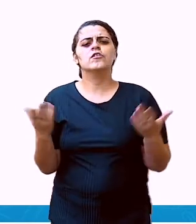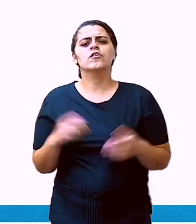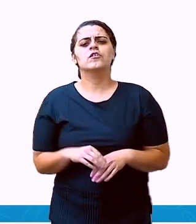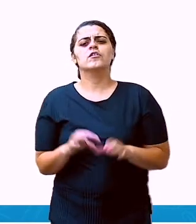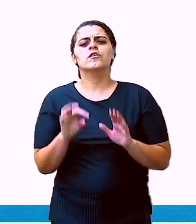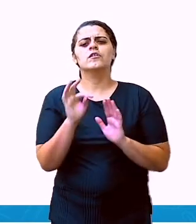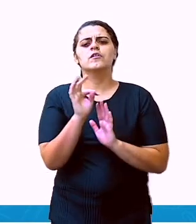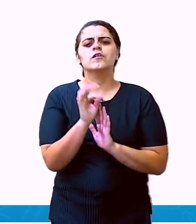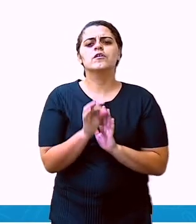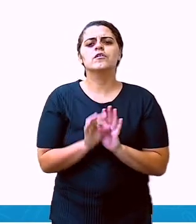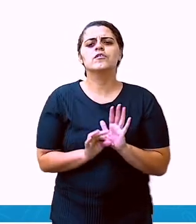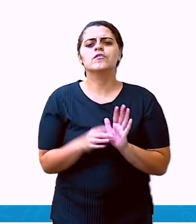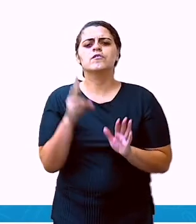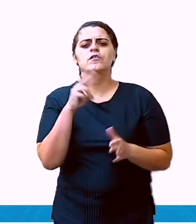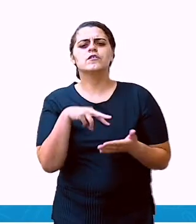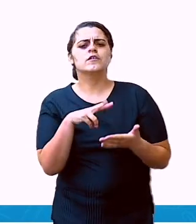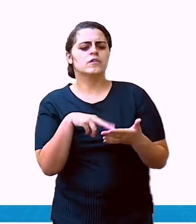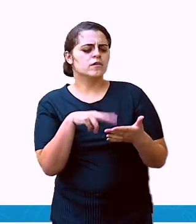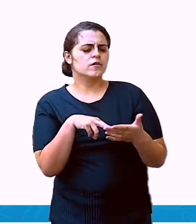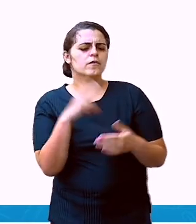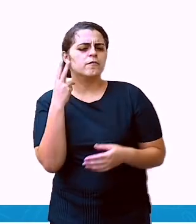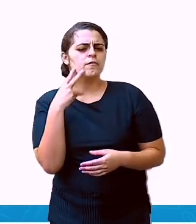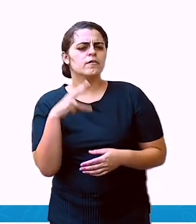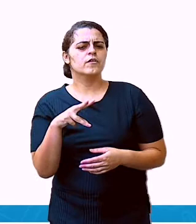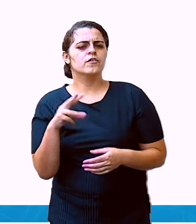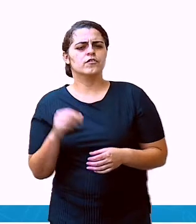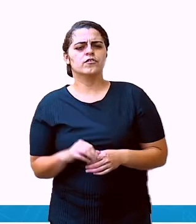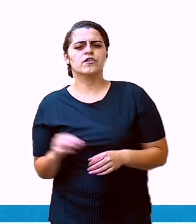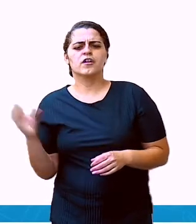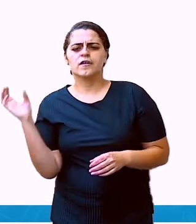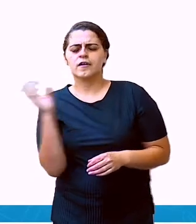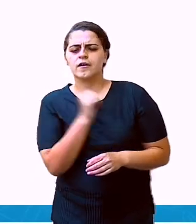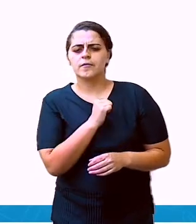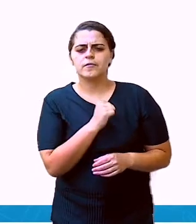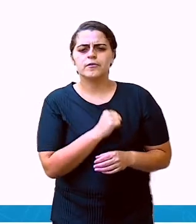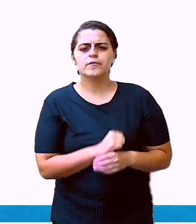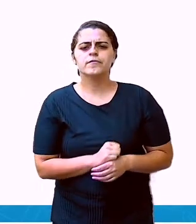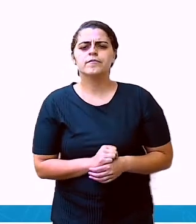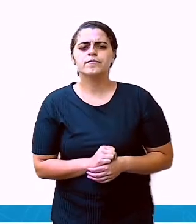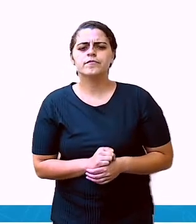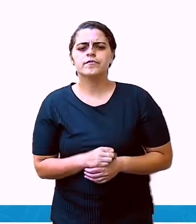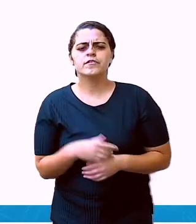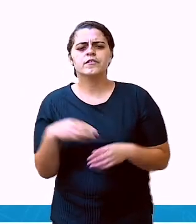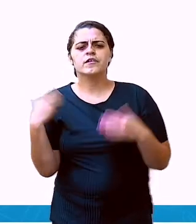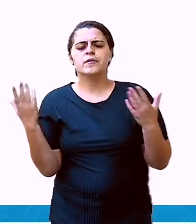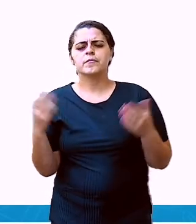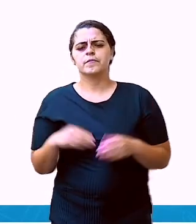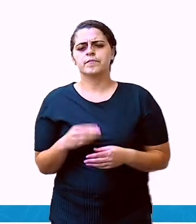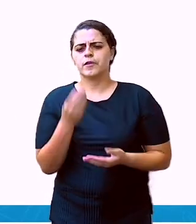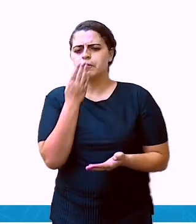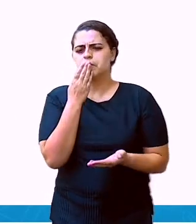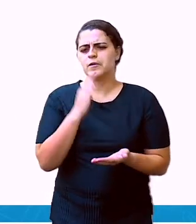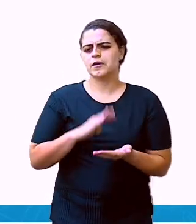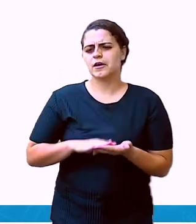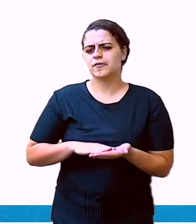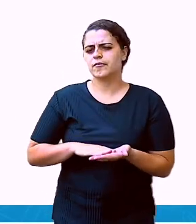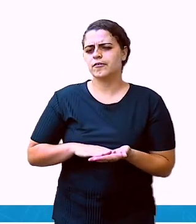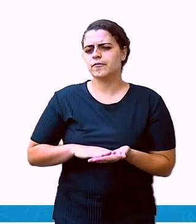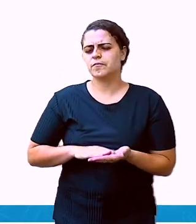você leu? Observe um texto curto. Será que é uma carta?